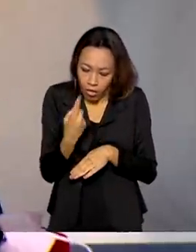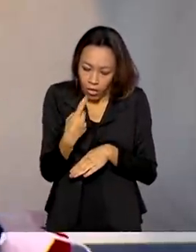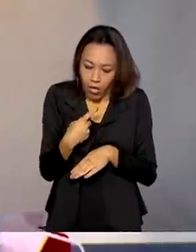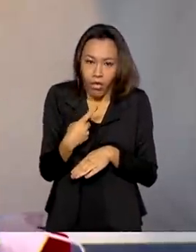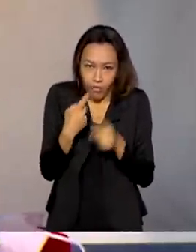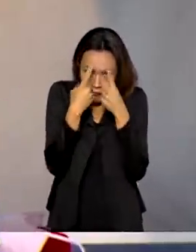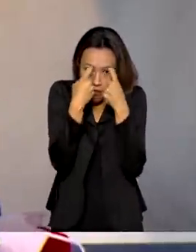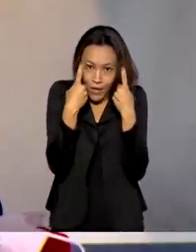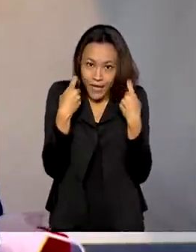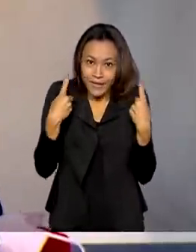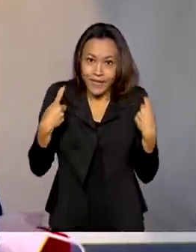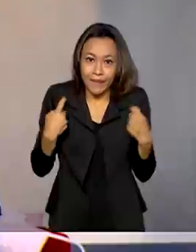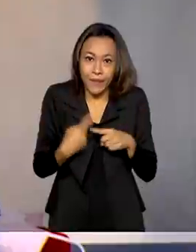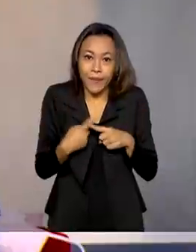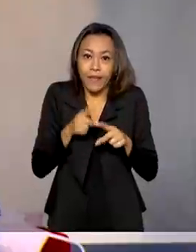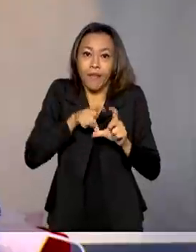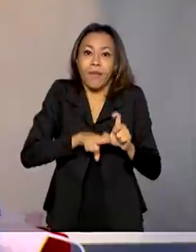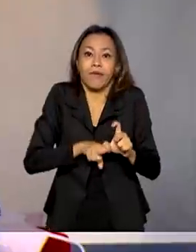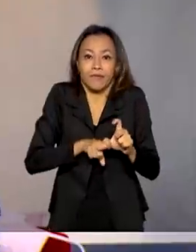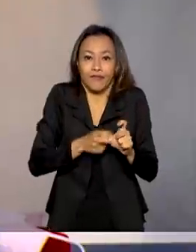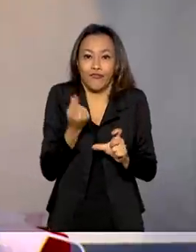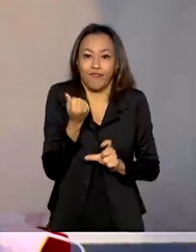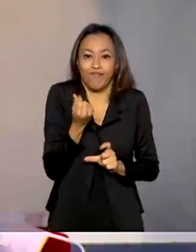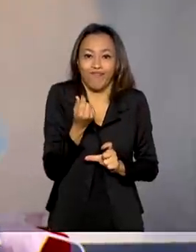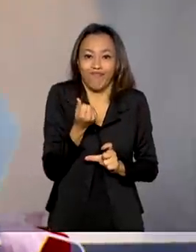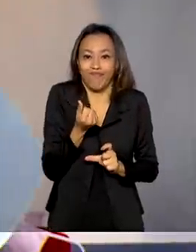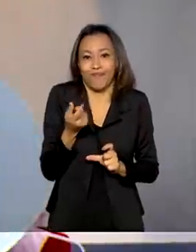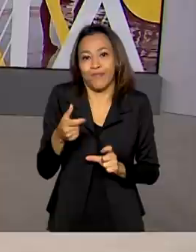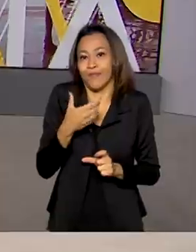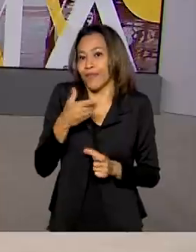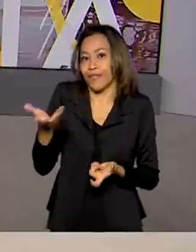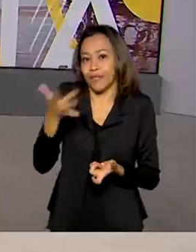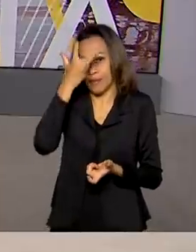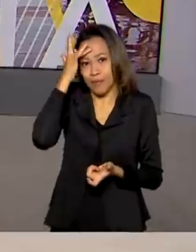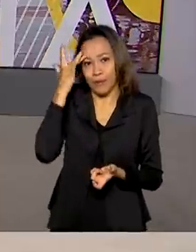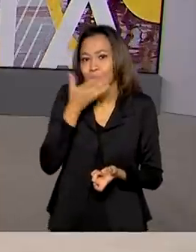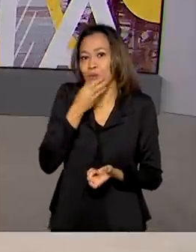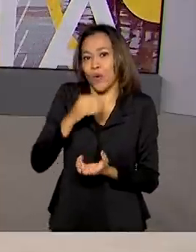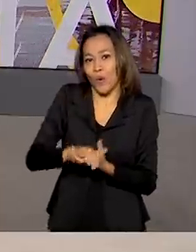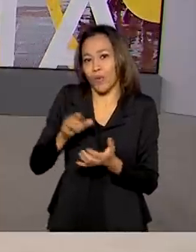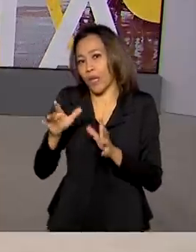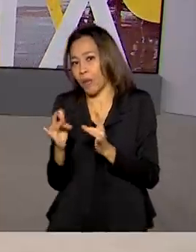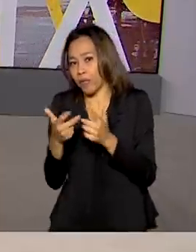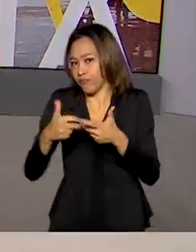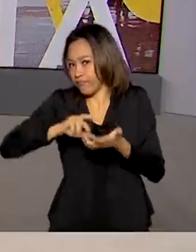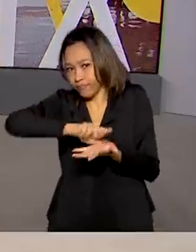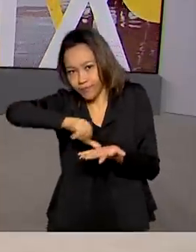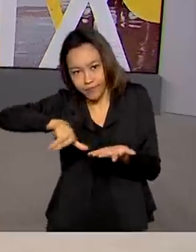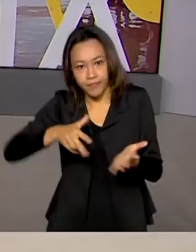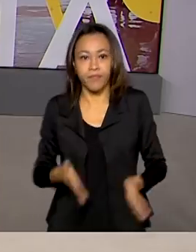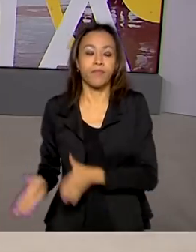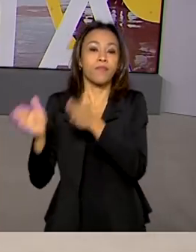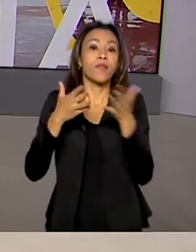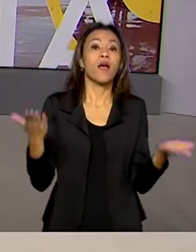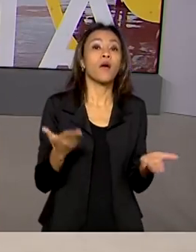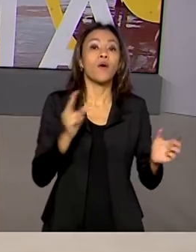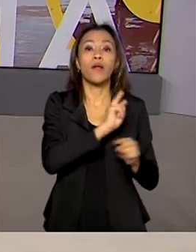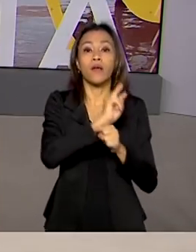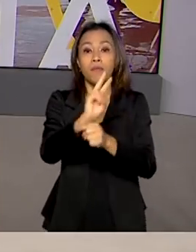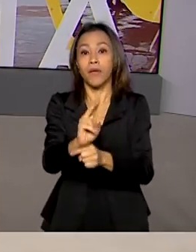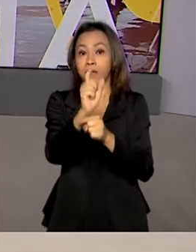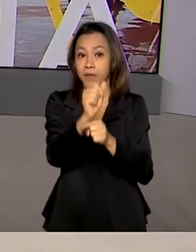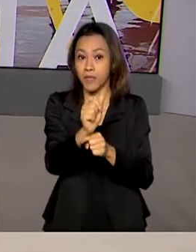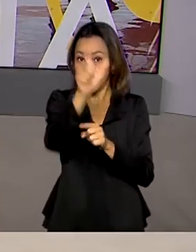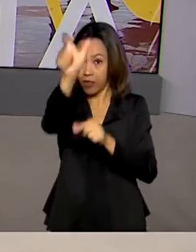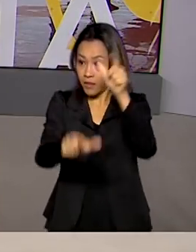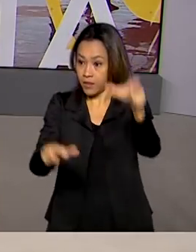violência por dependerem economicamente de seus agressores. Agora vamos falar de crédito facilitado para pessoas